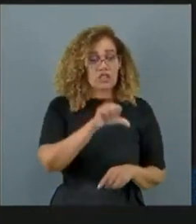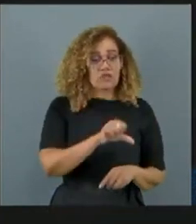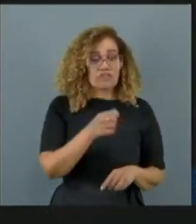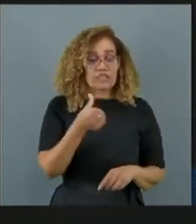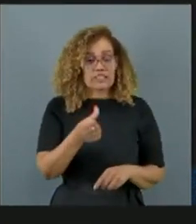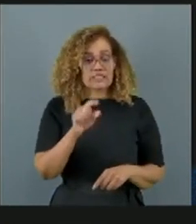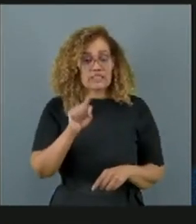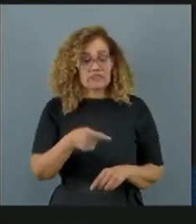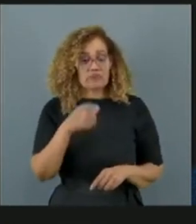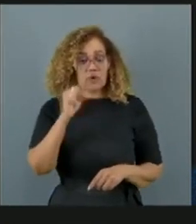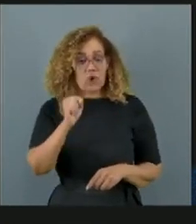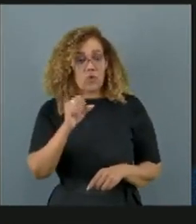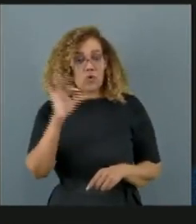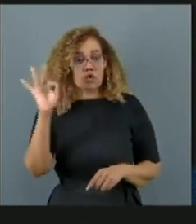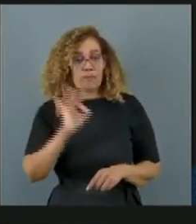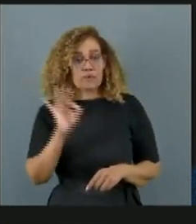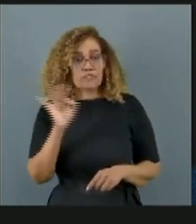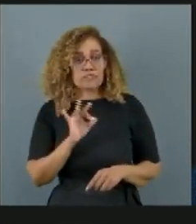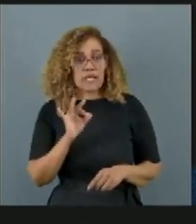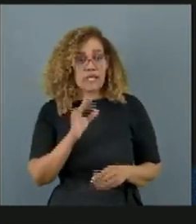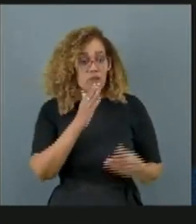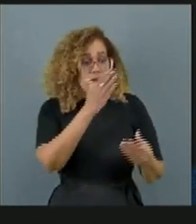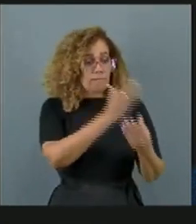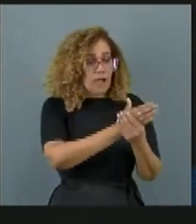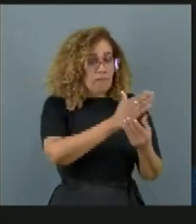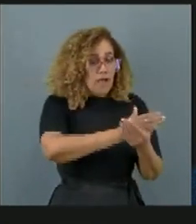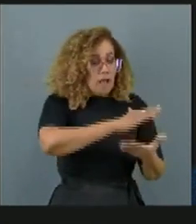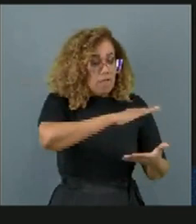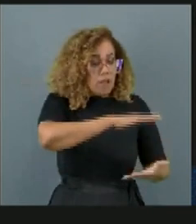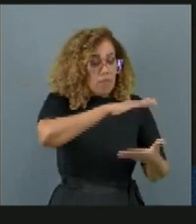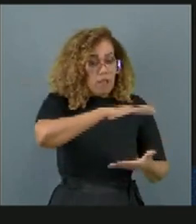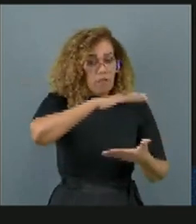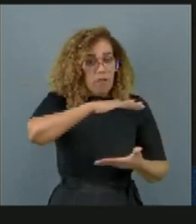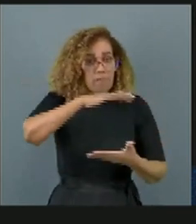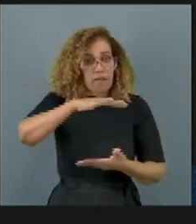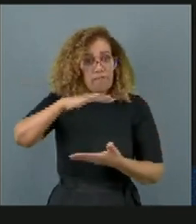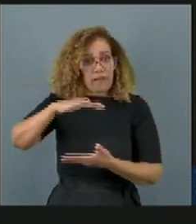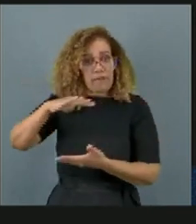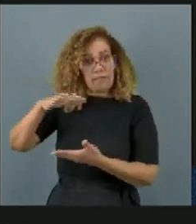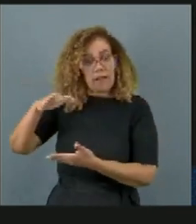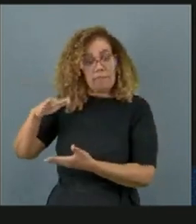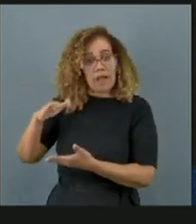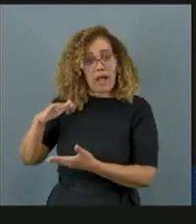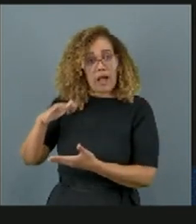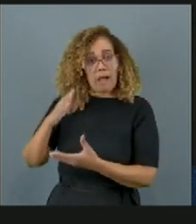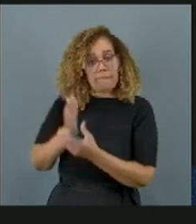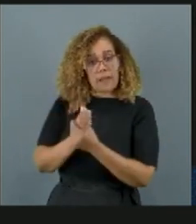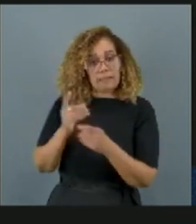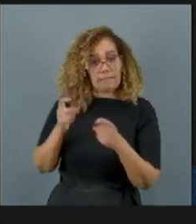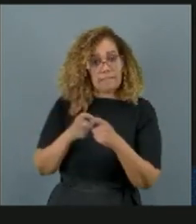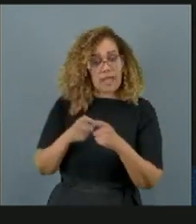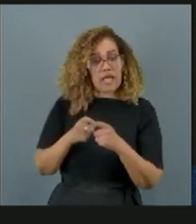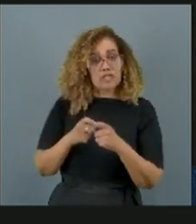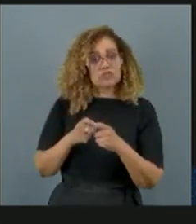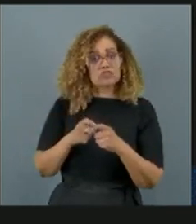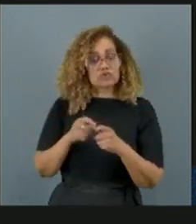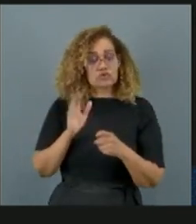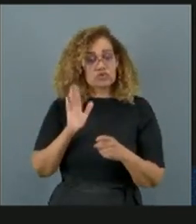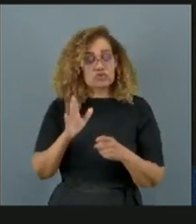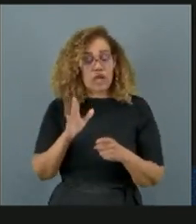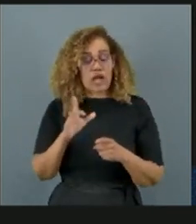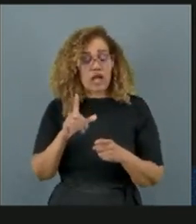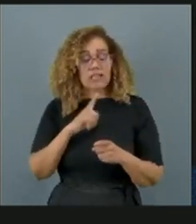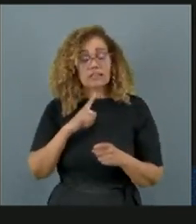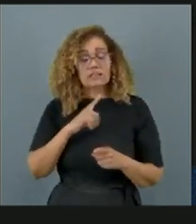,8% dos prontuários com diagnóstico de doença mental lá dentro, nos prontuários das pessoas que